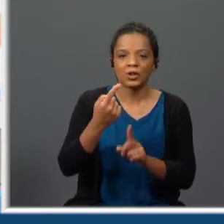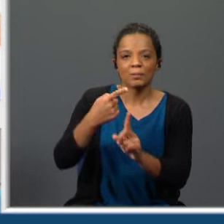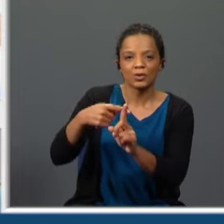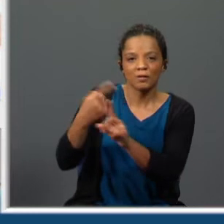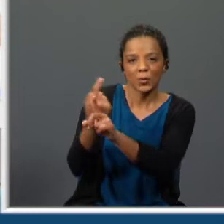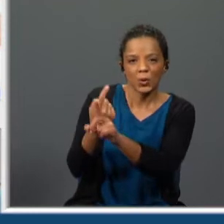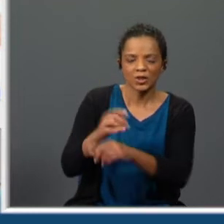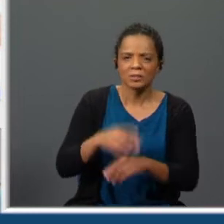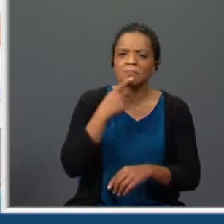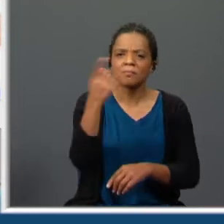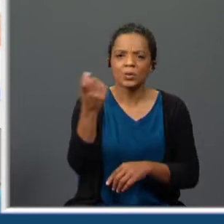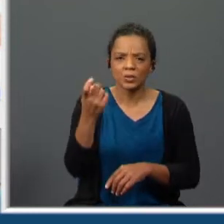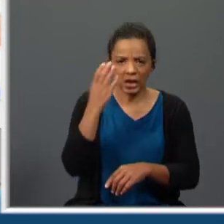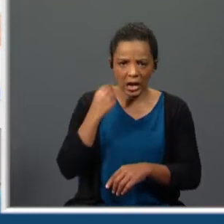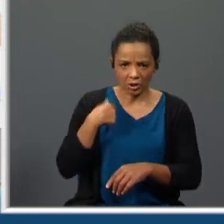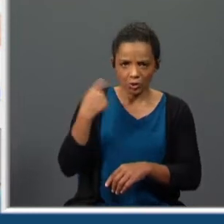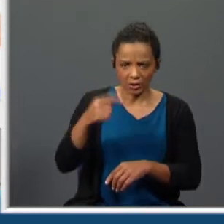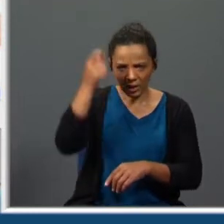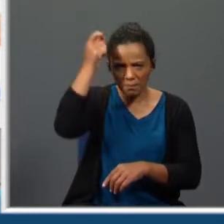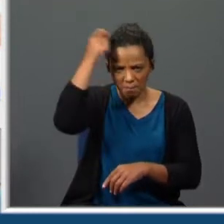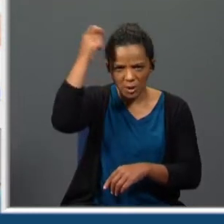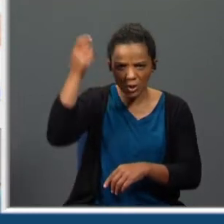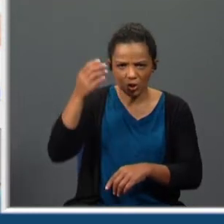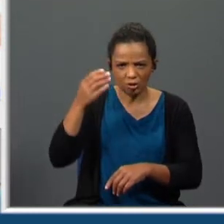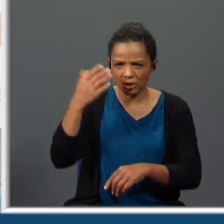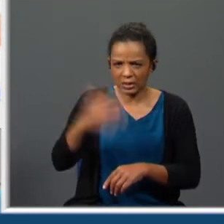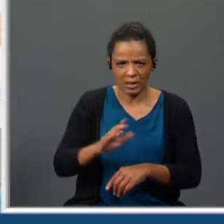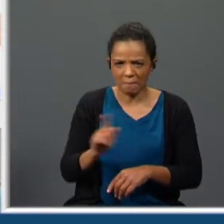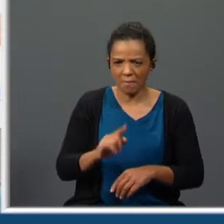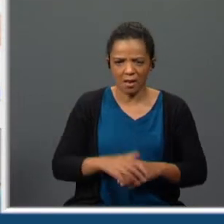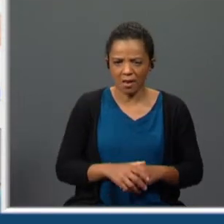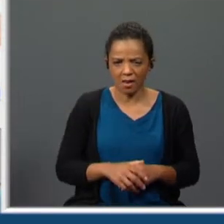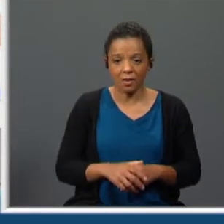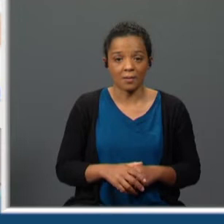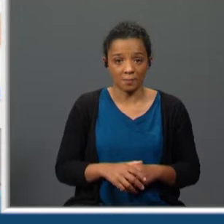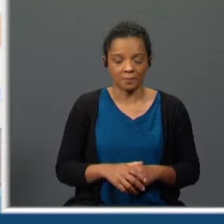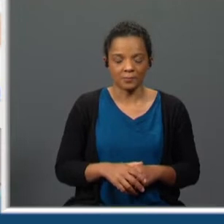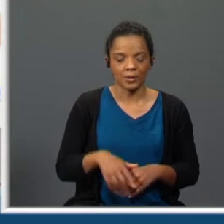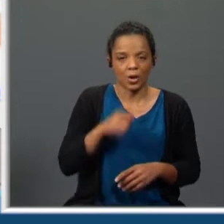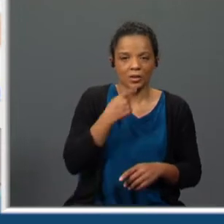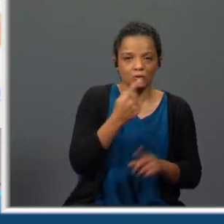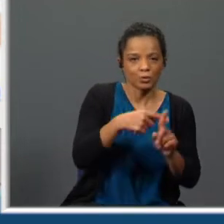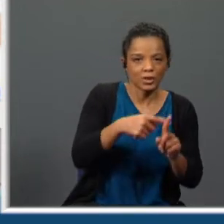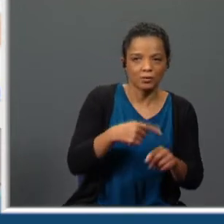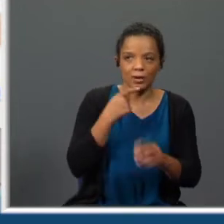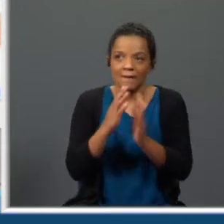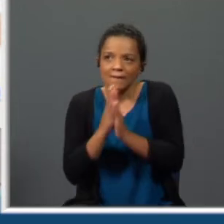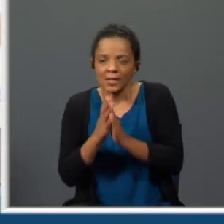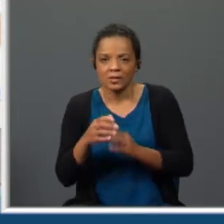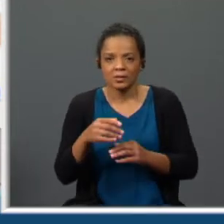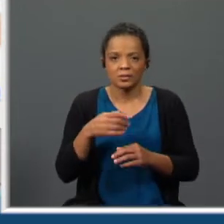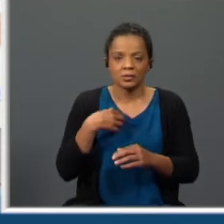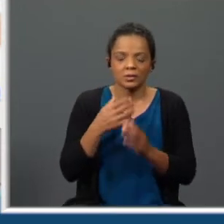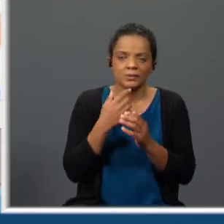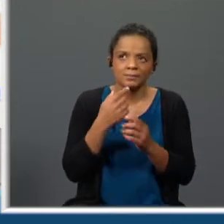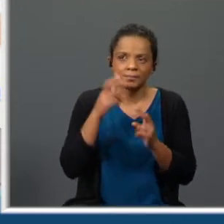é? e até lhe pergunta mas julgas que eu trago piolhos estás-me a julgar mal? então ela ora elogia ora implora ora se